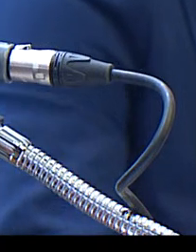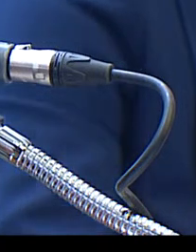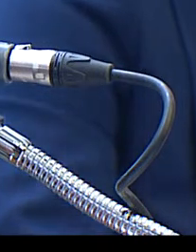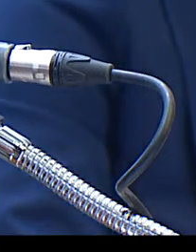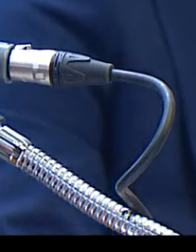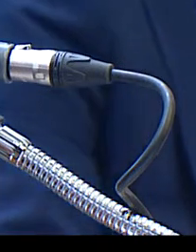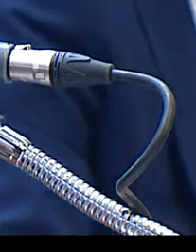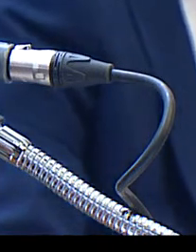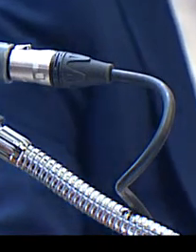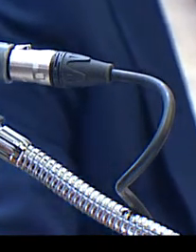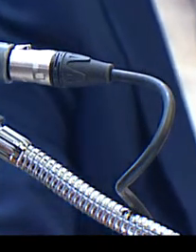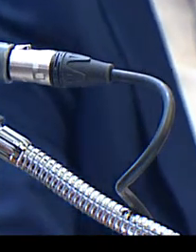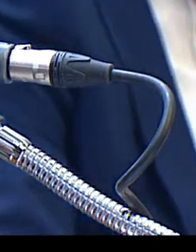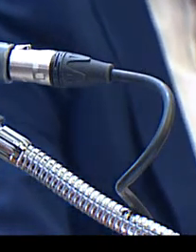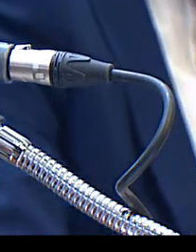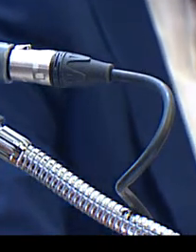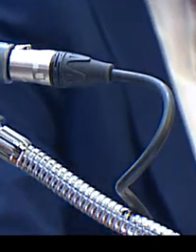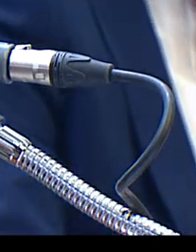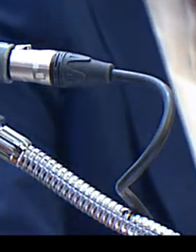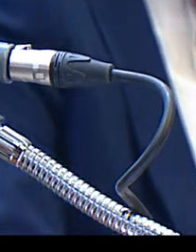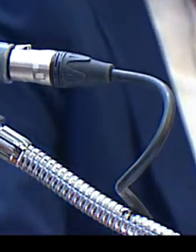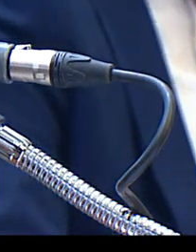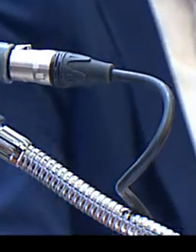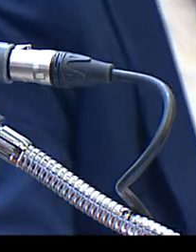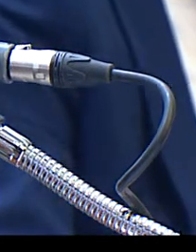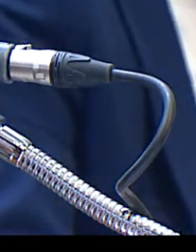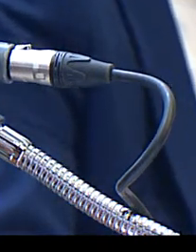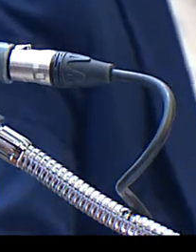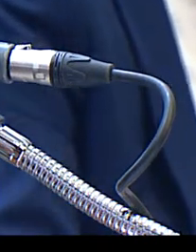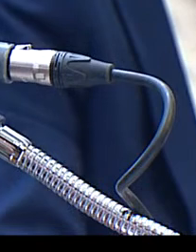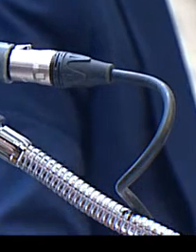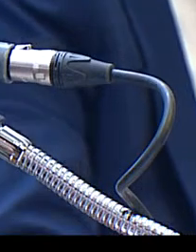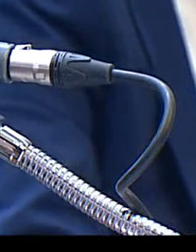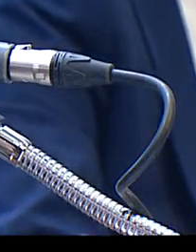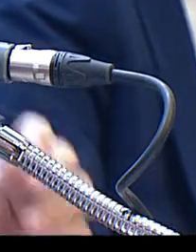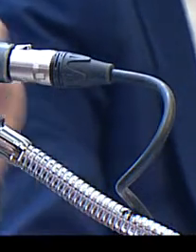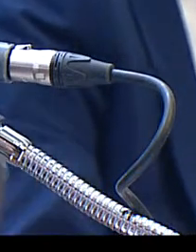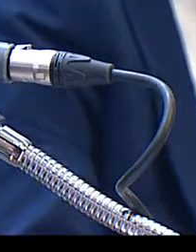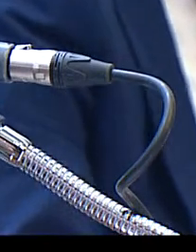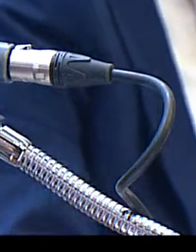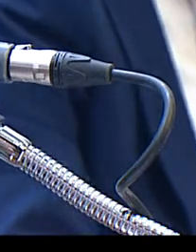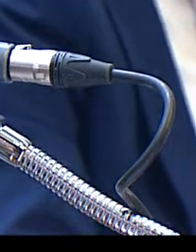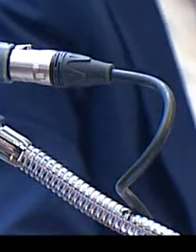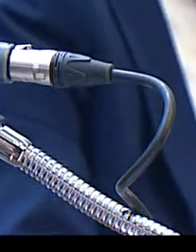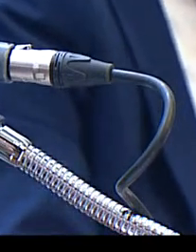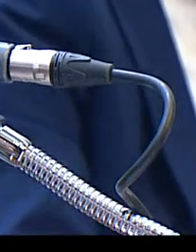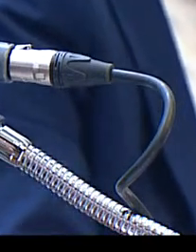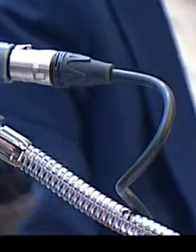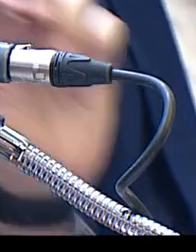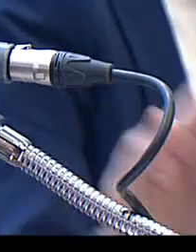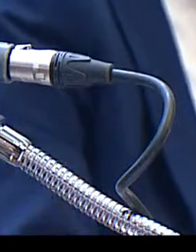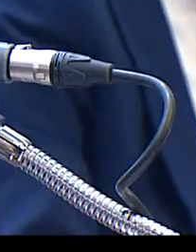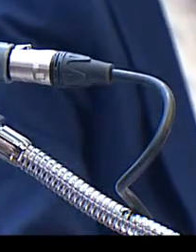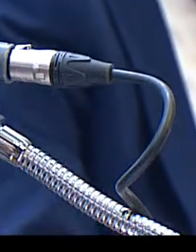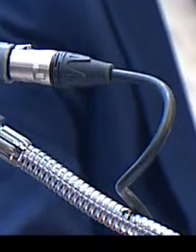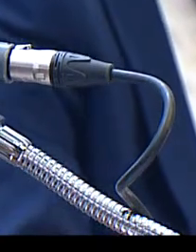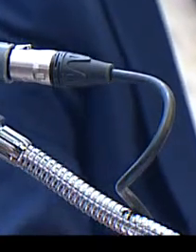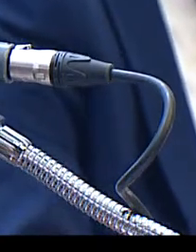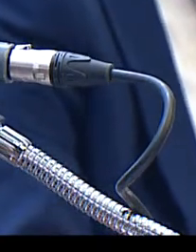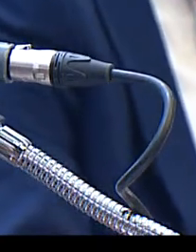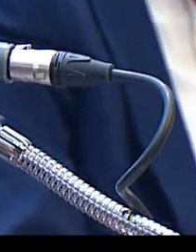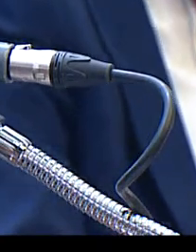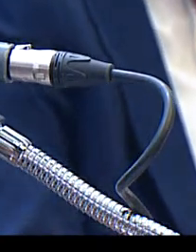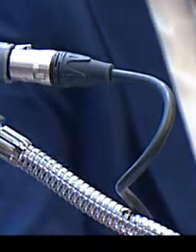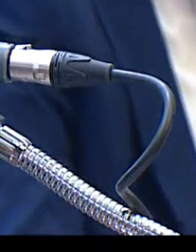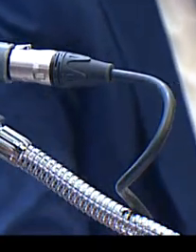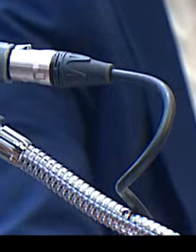de Desburocratização e Empreendedorismo do Estado, Daniel Santoro. Também a superintendente de Comunicação Social e Cultura, Isara Marcos. Bom, nós estamos